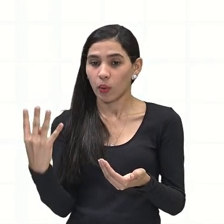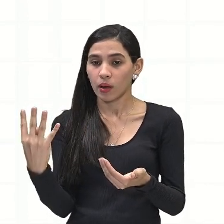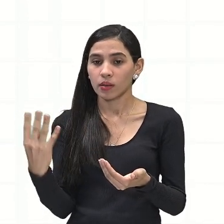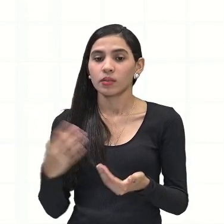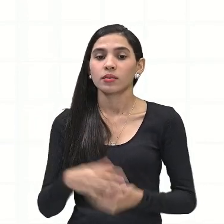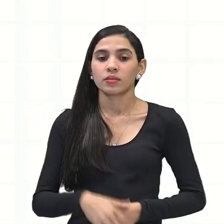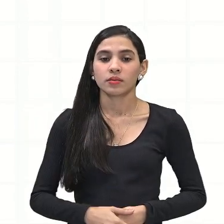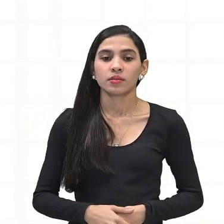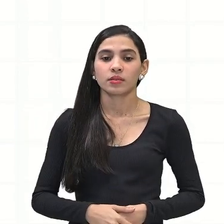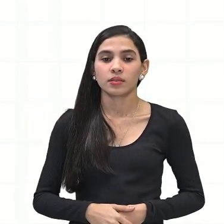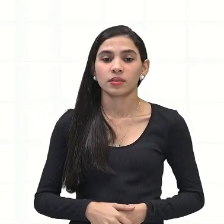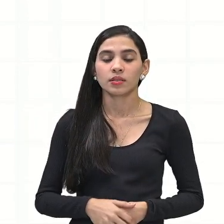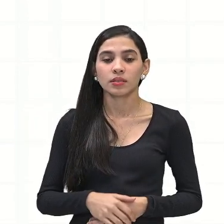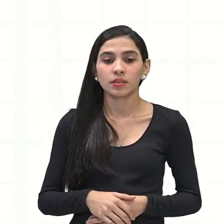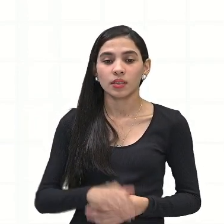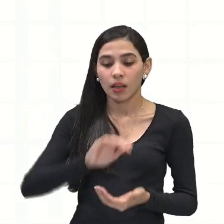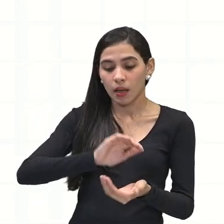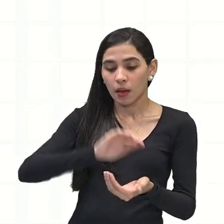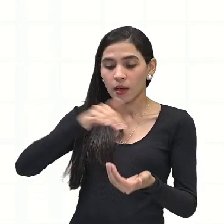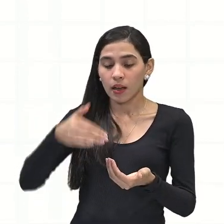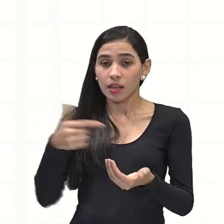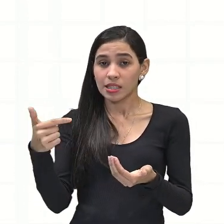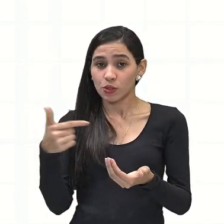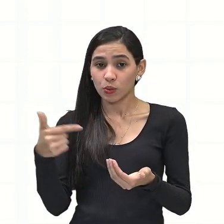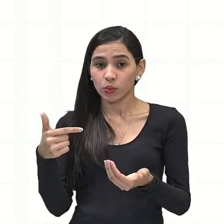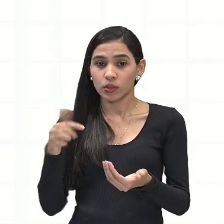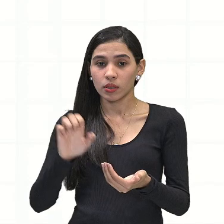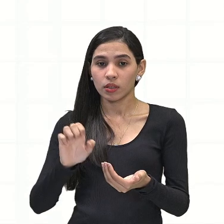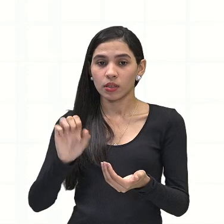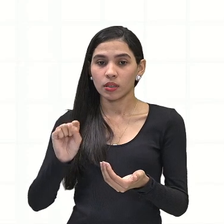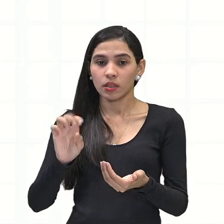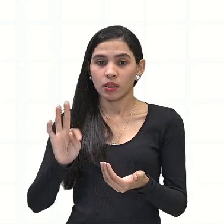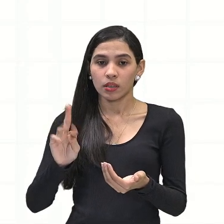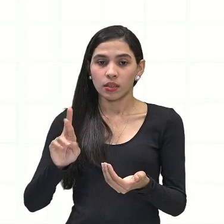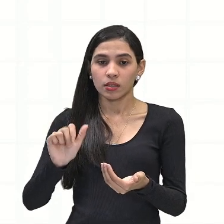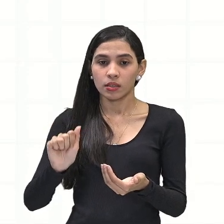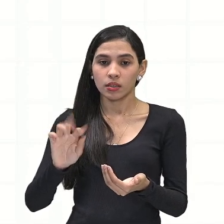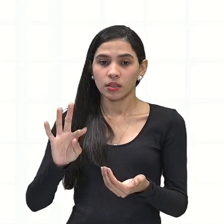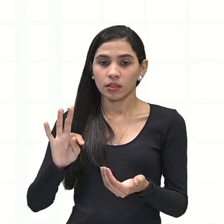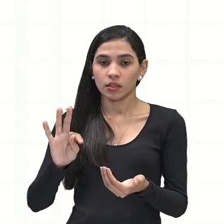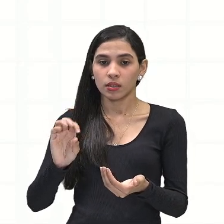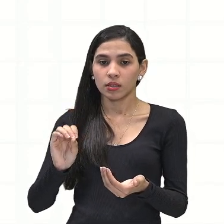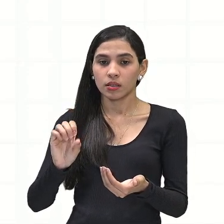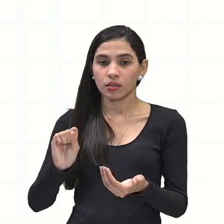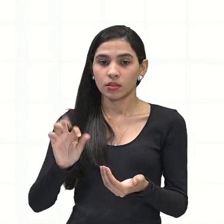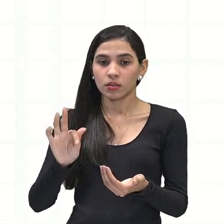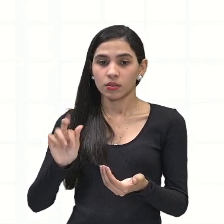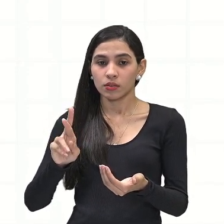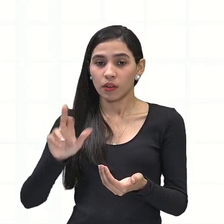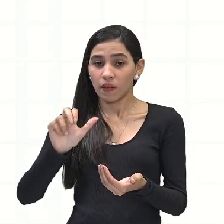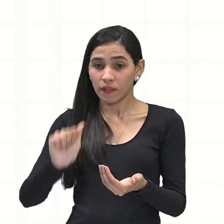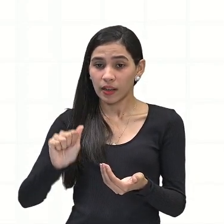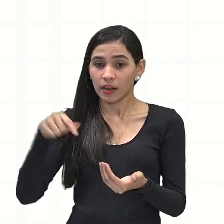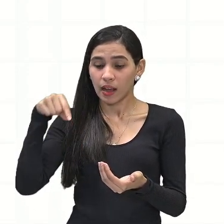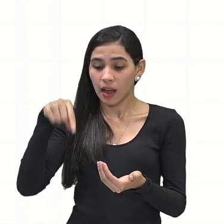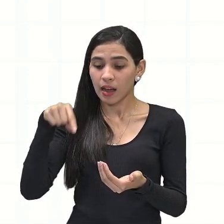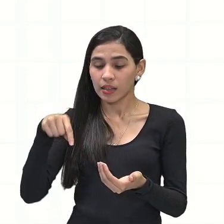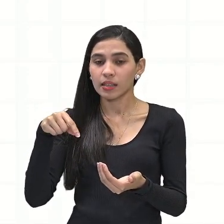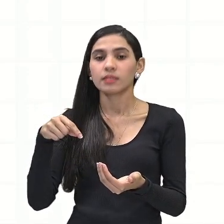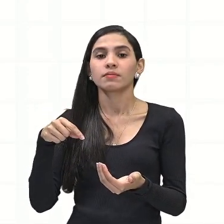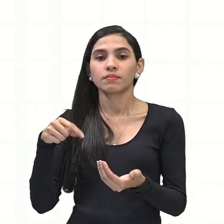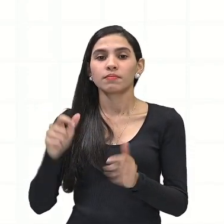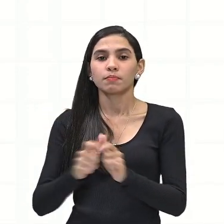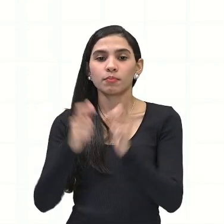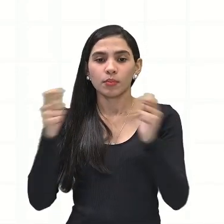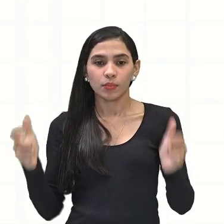na segunda camada, tá? Na estratosfera, é onde está essa maior parte da